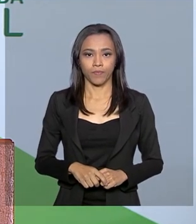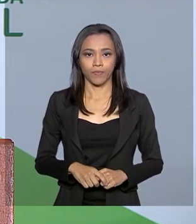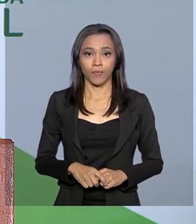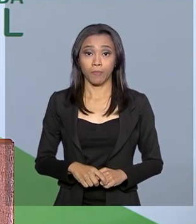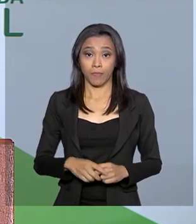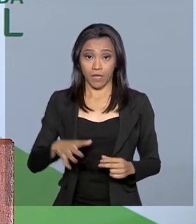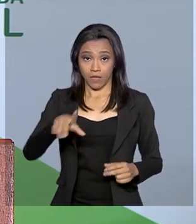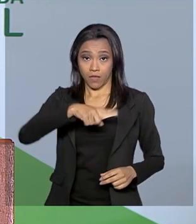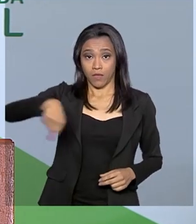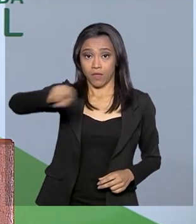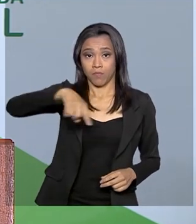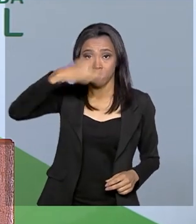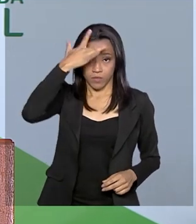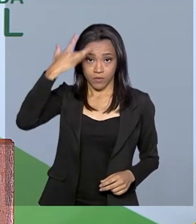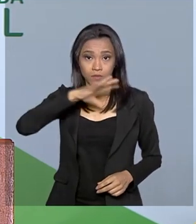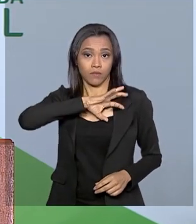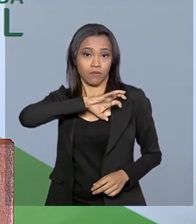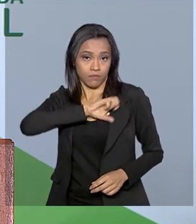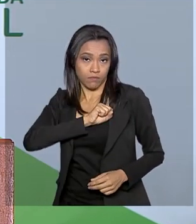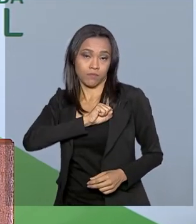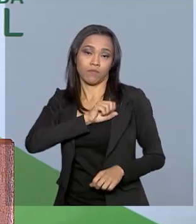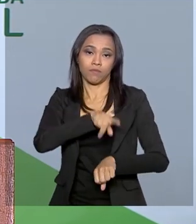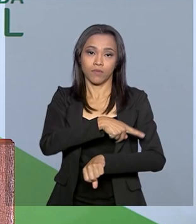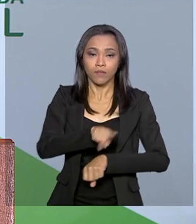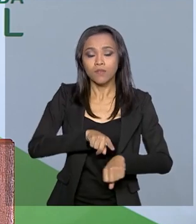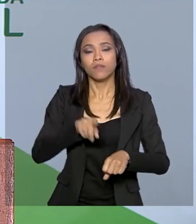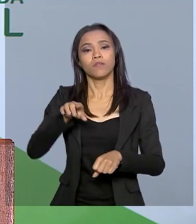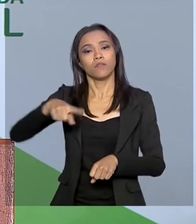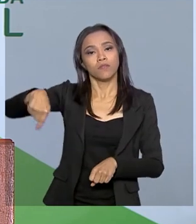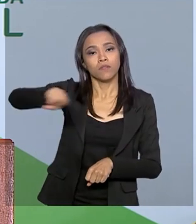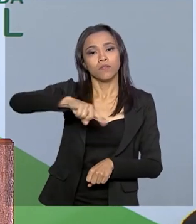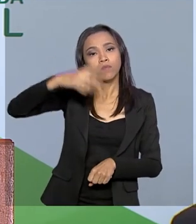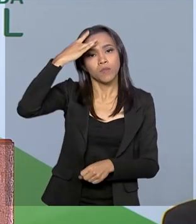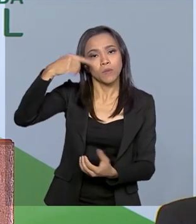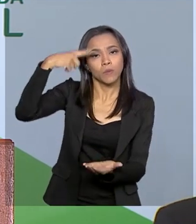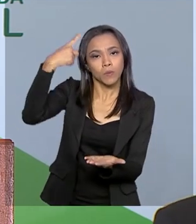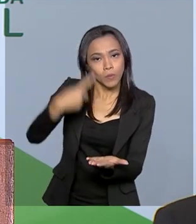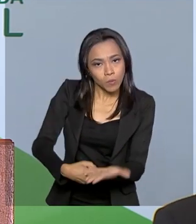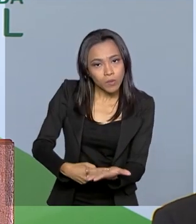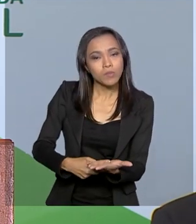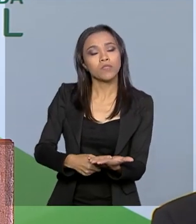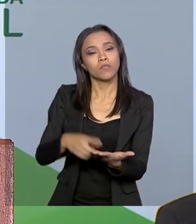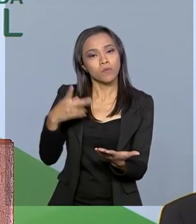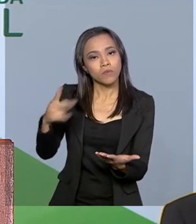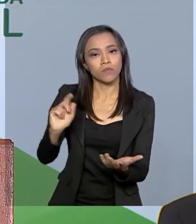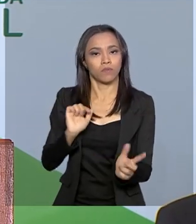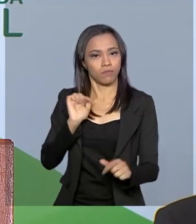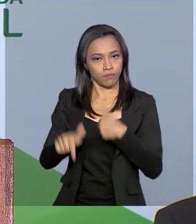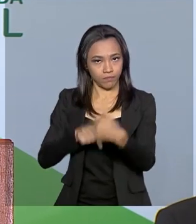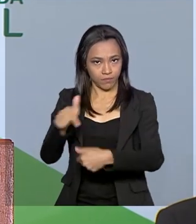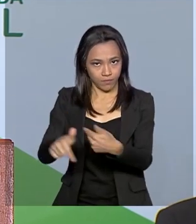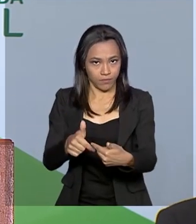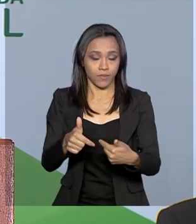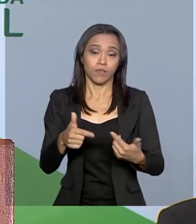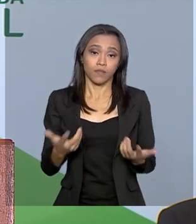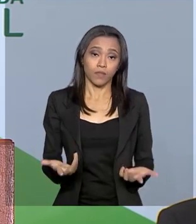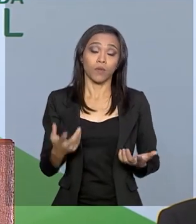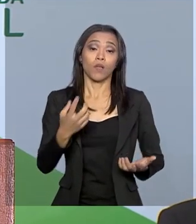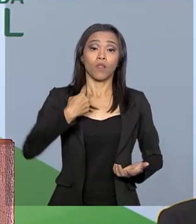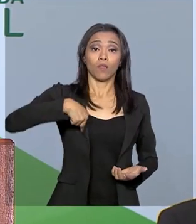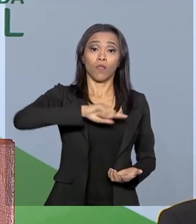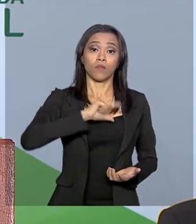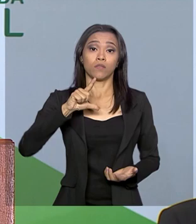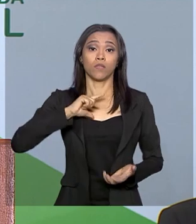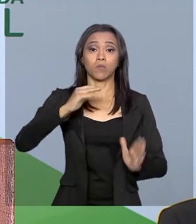Patriotas e comprometidos com as questões da sua pasta. Estamos tendo uma